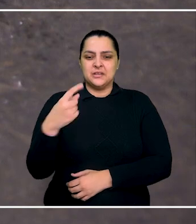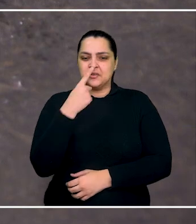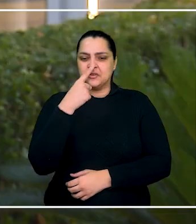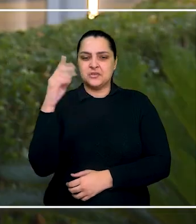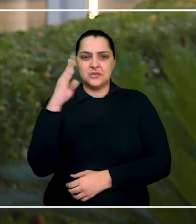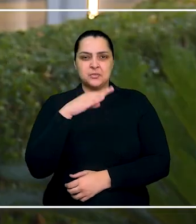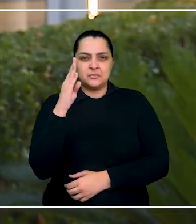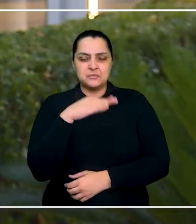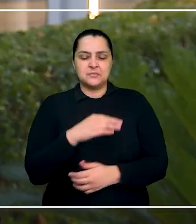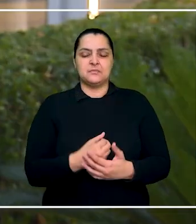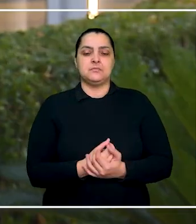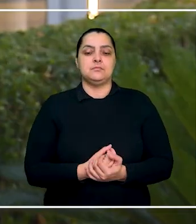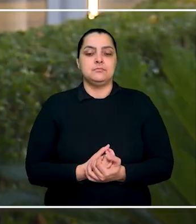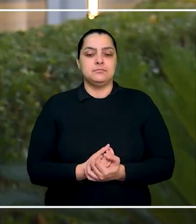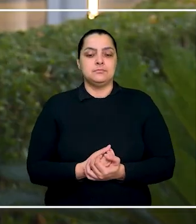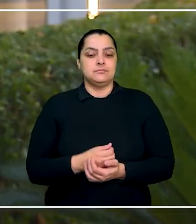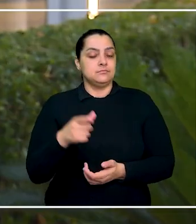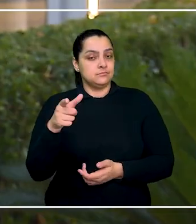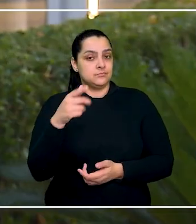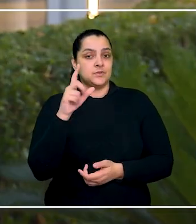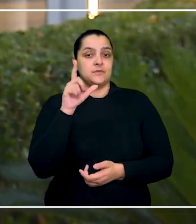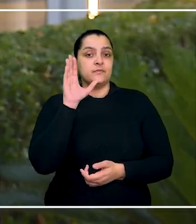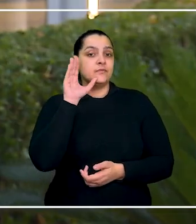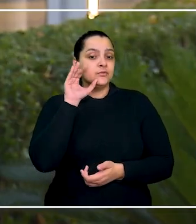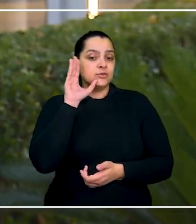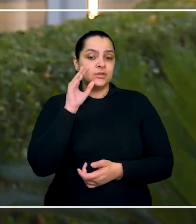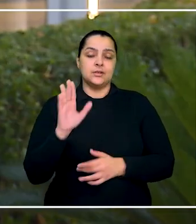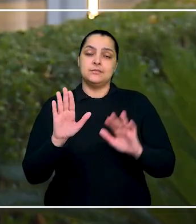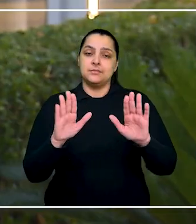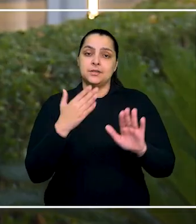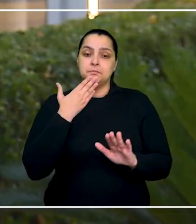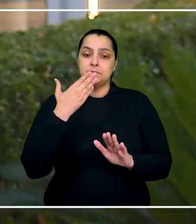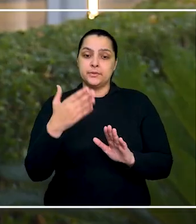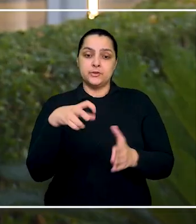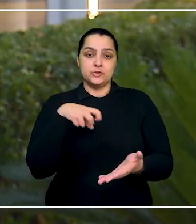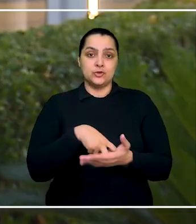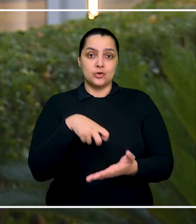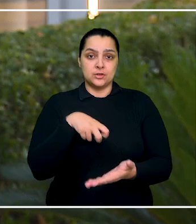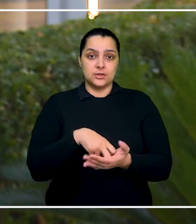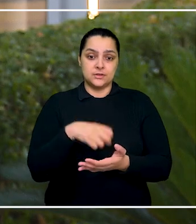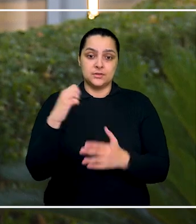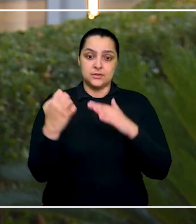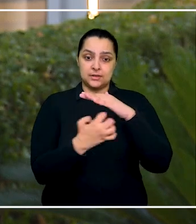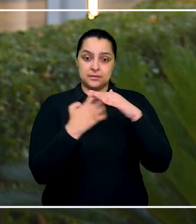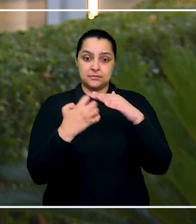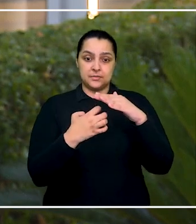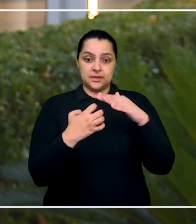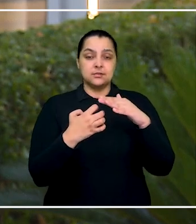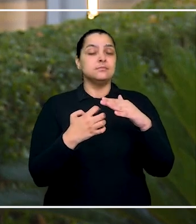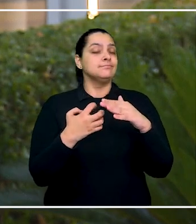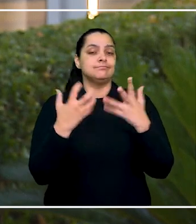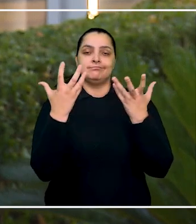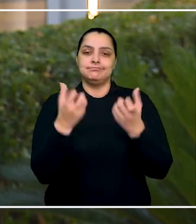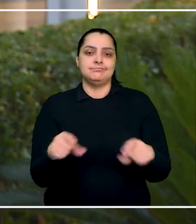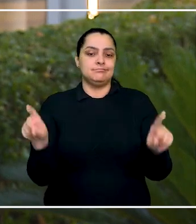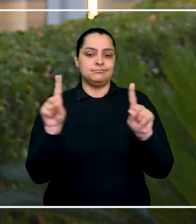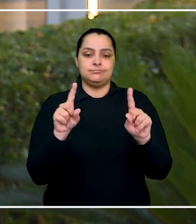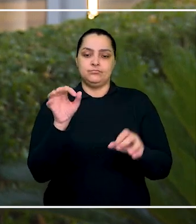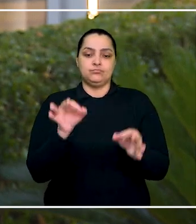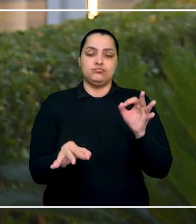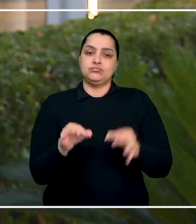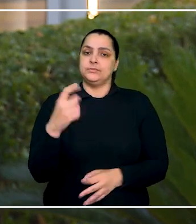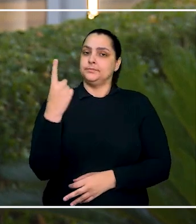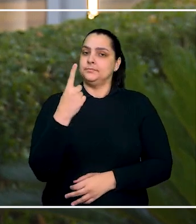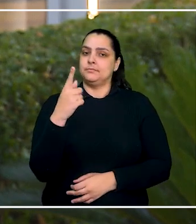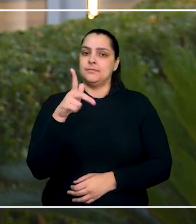esgoto. Apesar das alegações do trabalhador, o pedido de condenação da empresa de imóveis foi rejeitado pelo